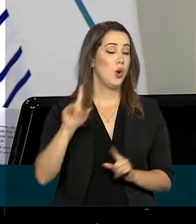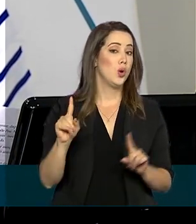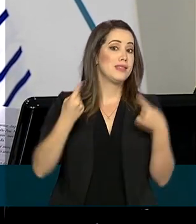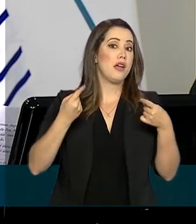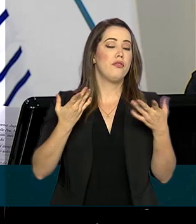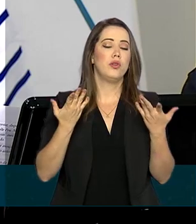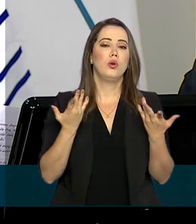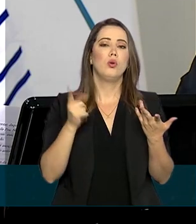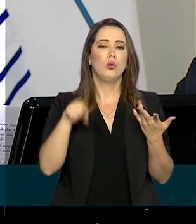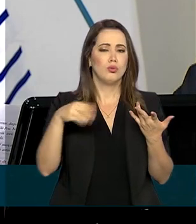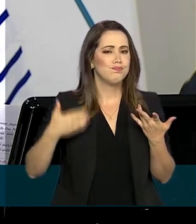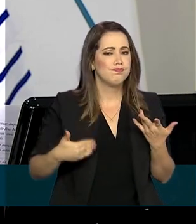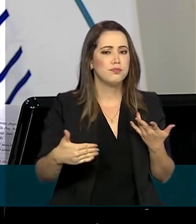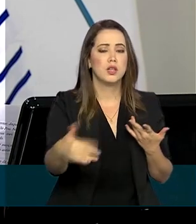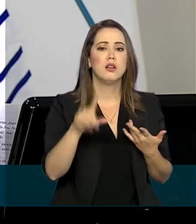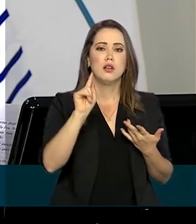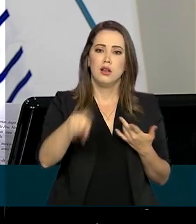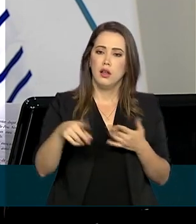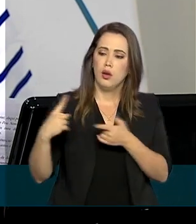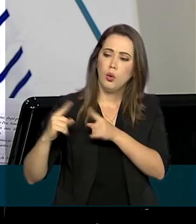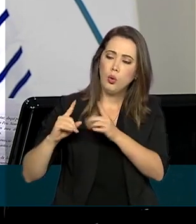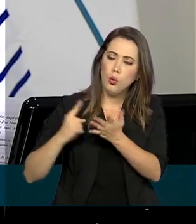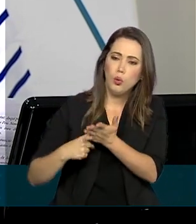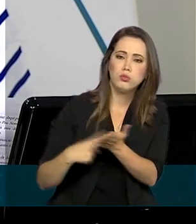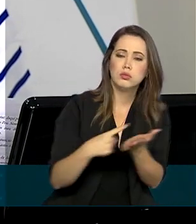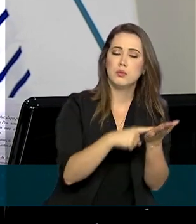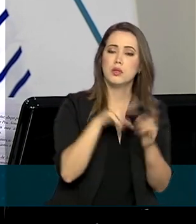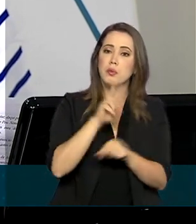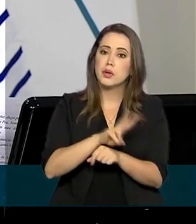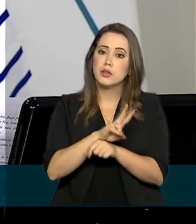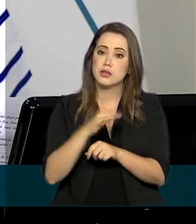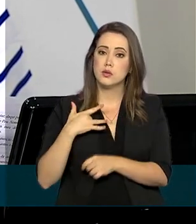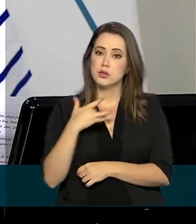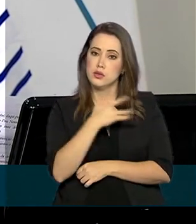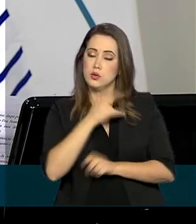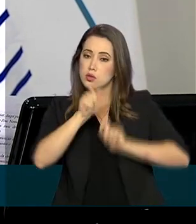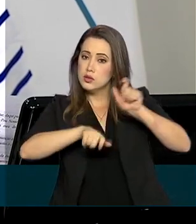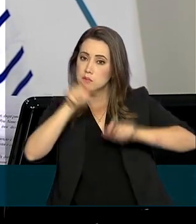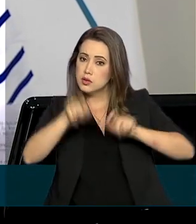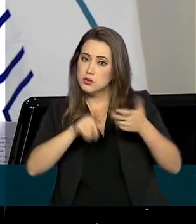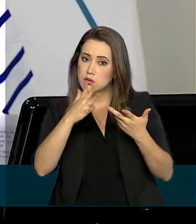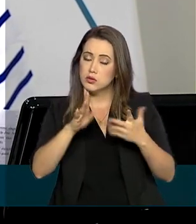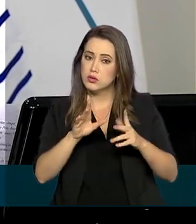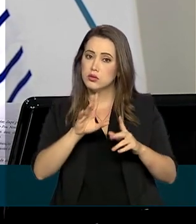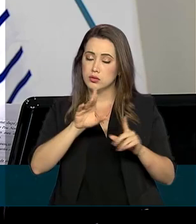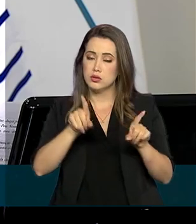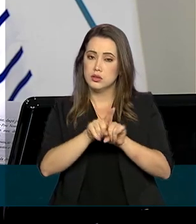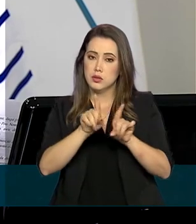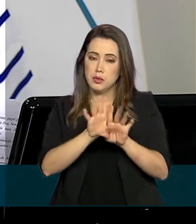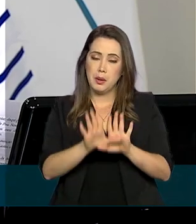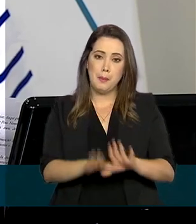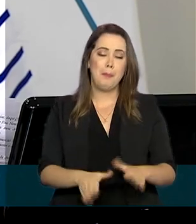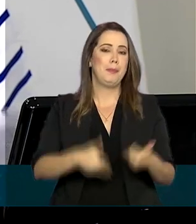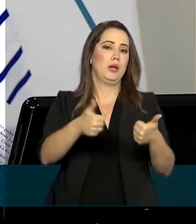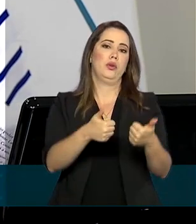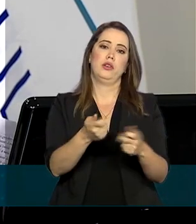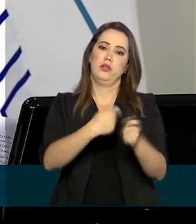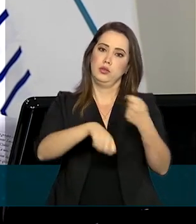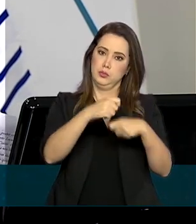apresenta desde logo é conciliar a proteção da saúde das pessoas com o imperativo de recuperar a economia.